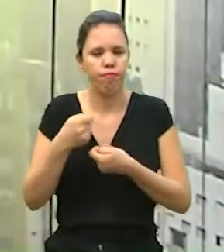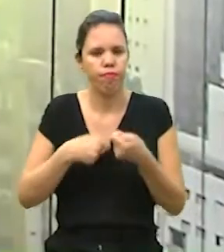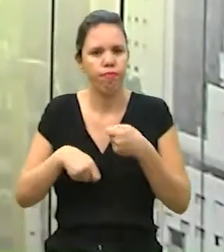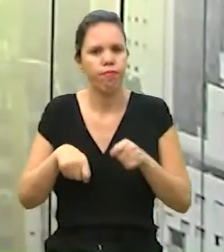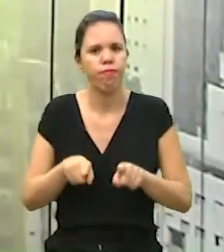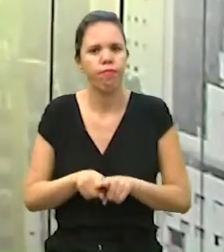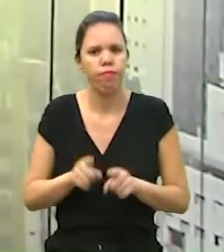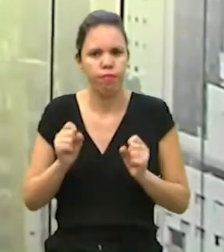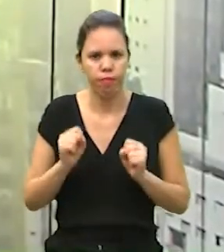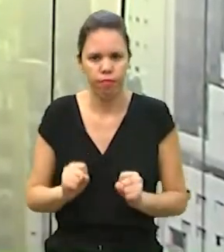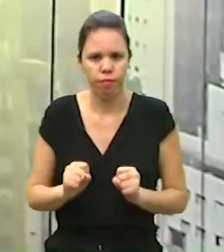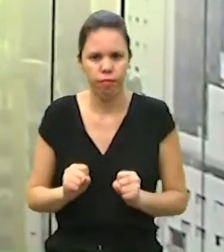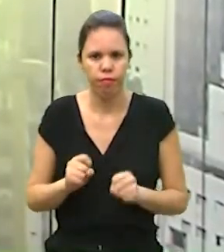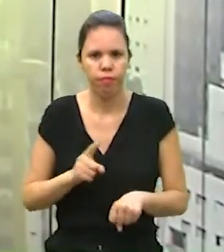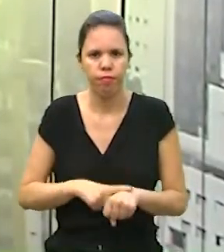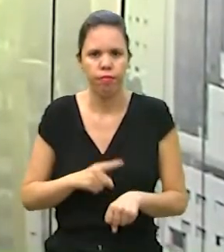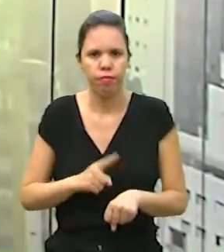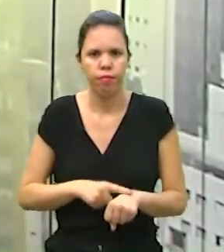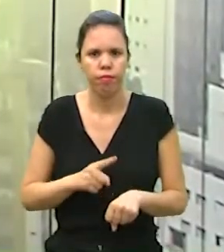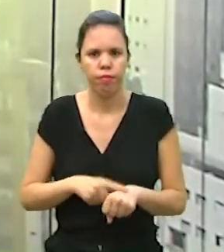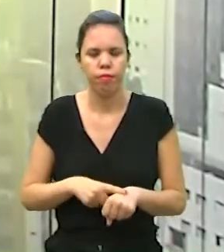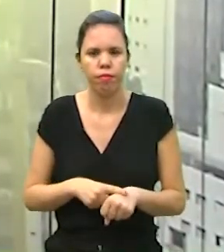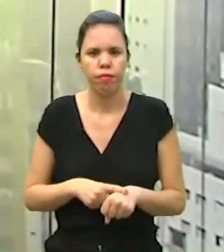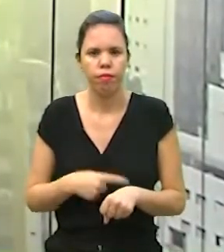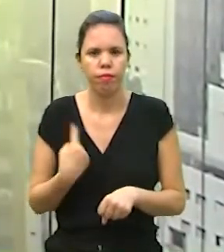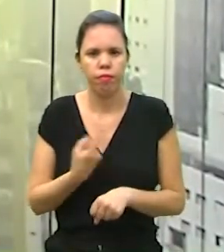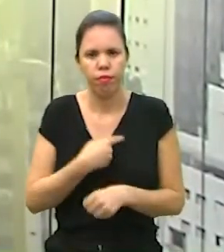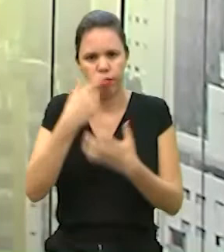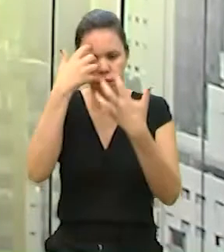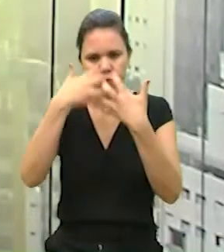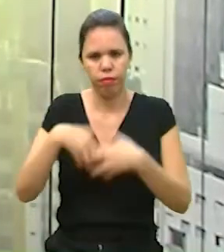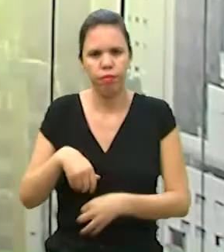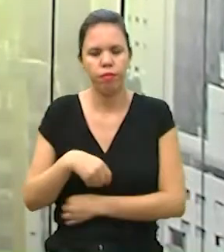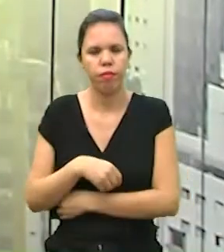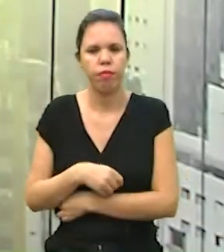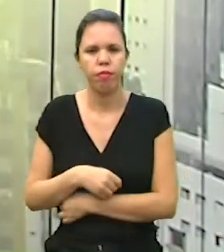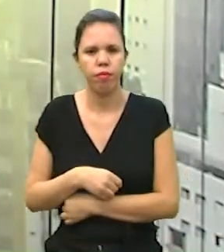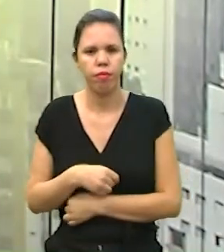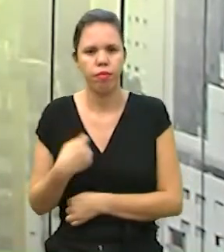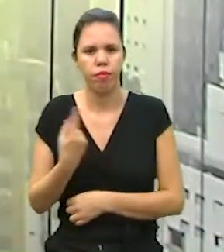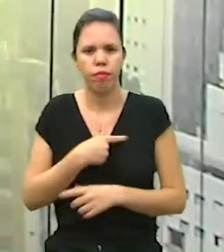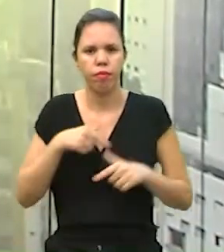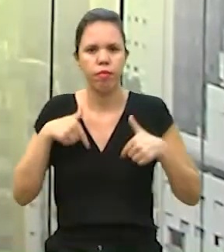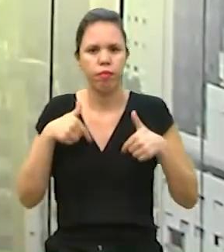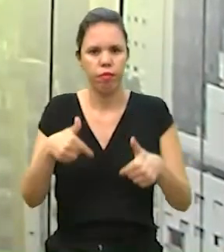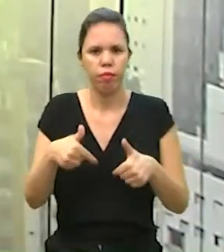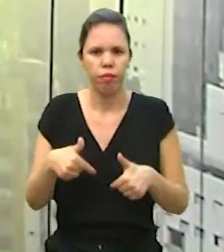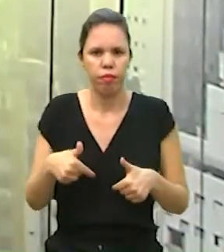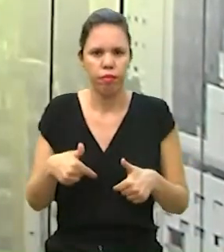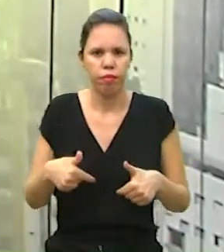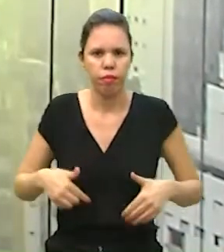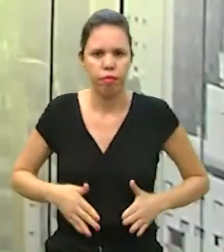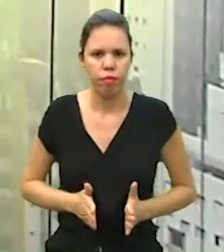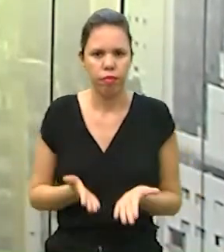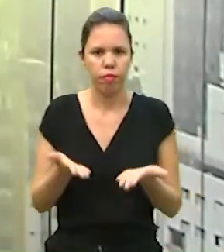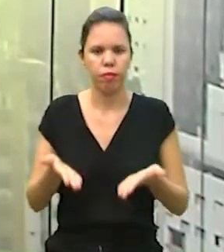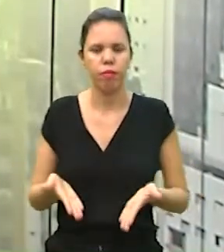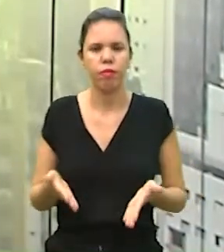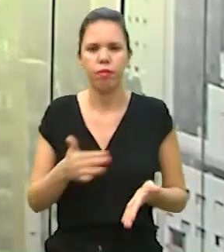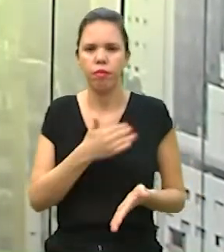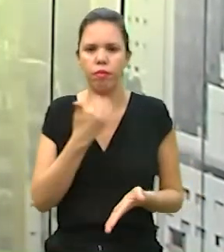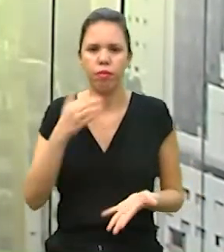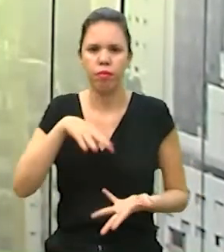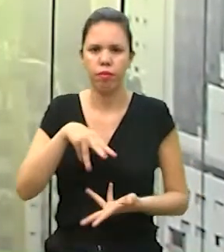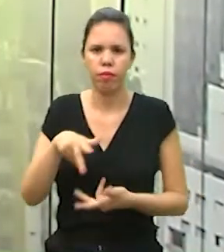economia e pode ser um momento de reclusão para a gente refletir sobre as nossas ações. A gente nasceu aqui, a gente vai